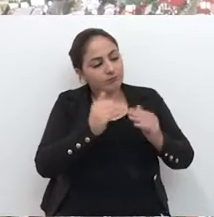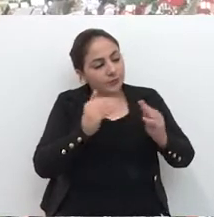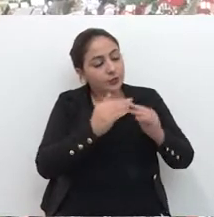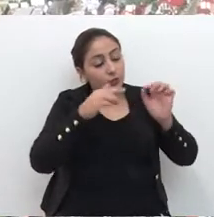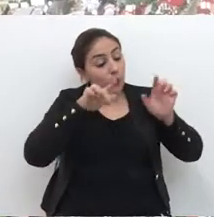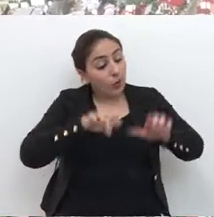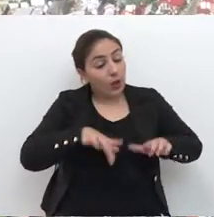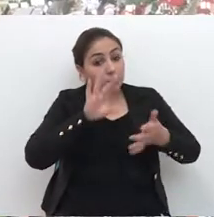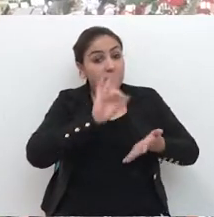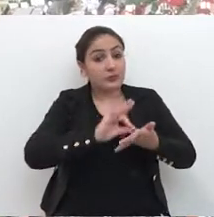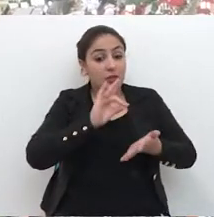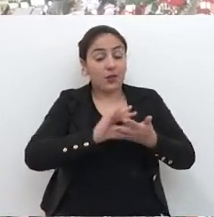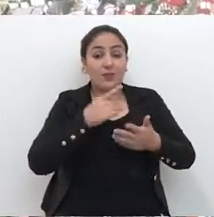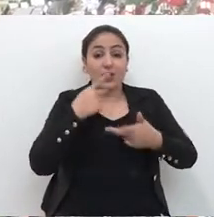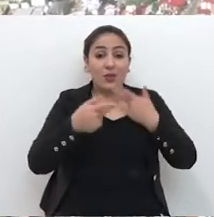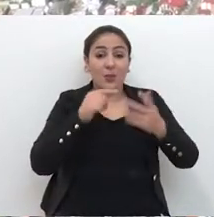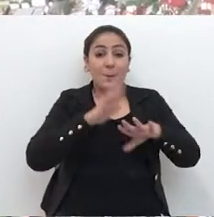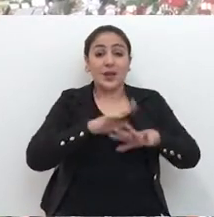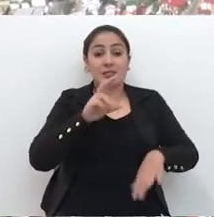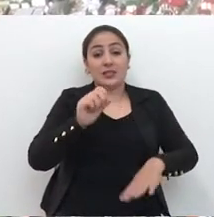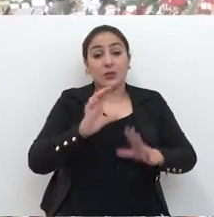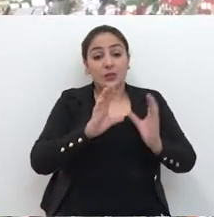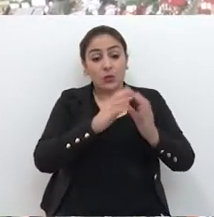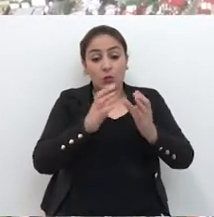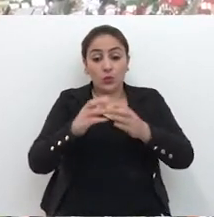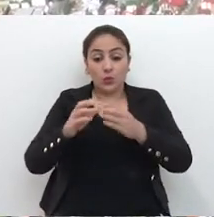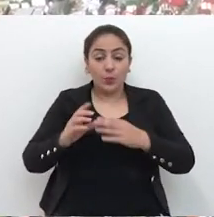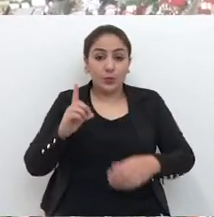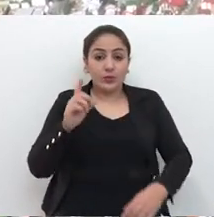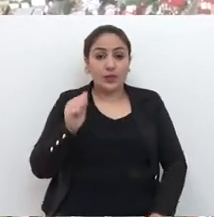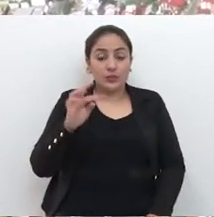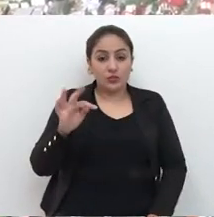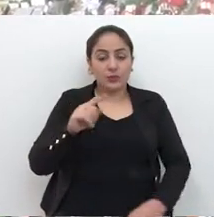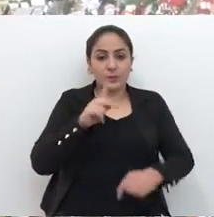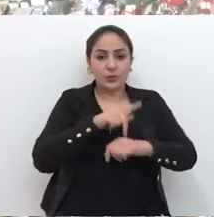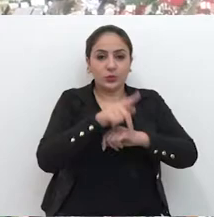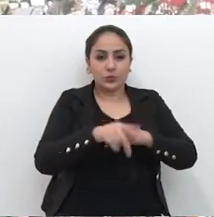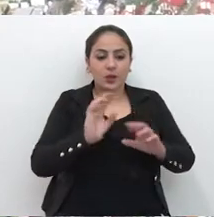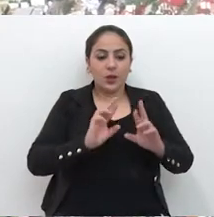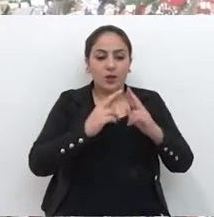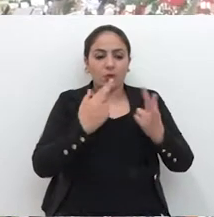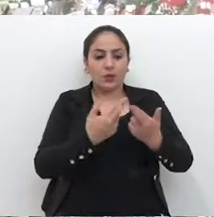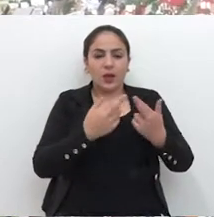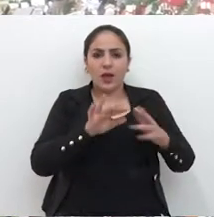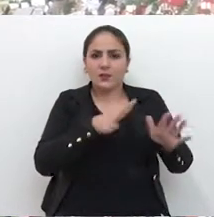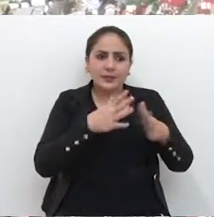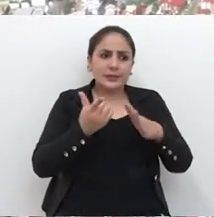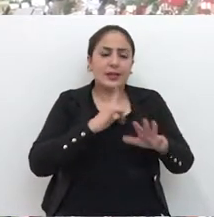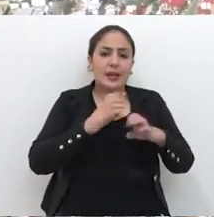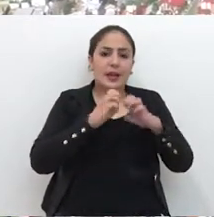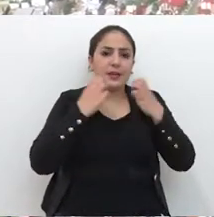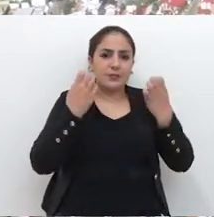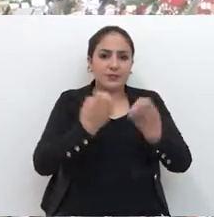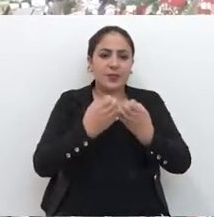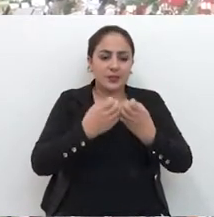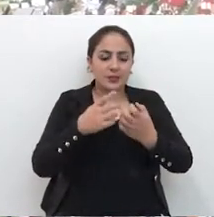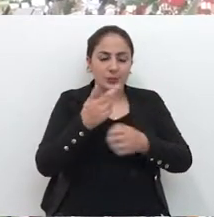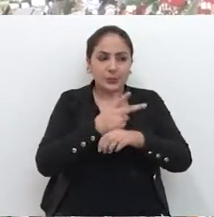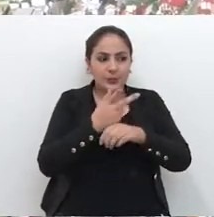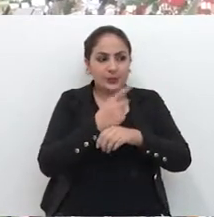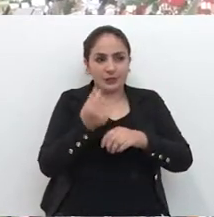reivindicar um espaço. Ele relatou que são mais de 50 grupos de DAT em Paz Fundo que se reúnem e muitas vezes eles têm um evento